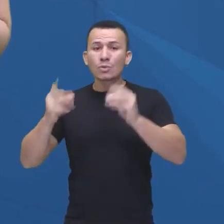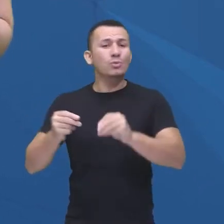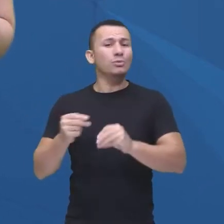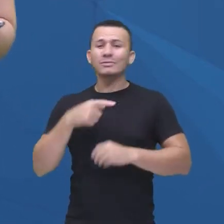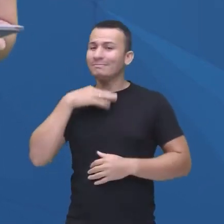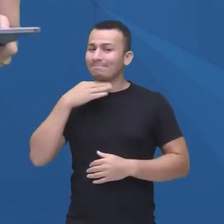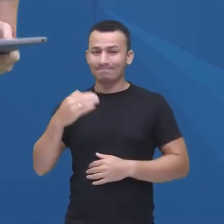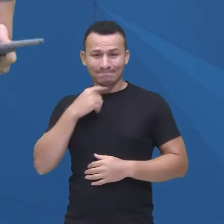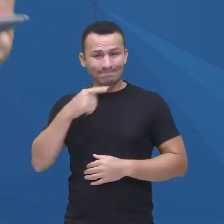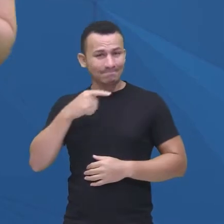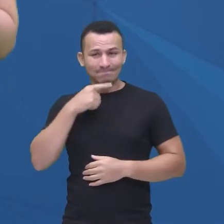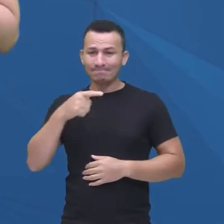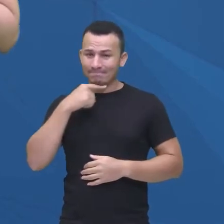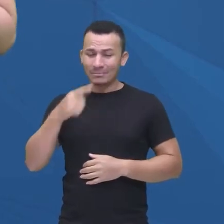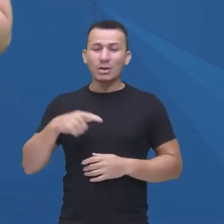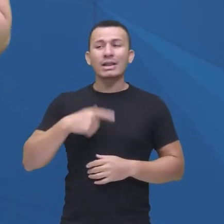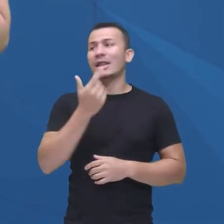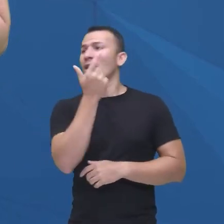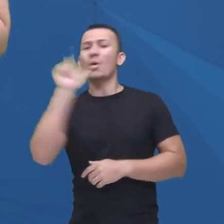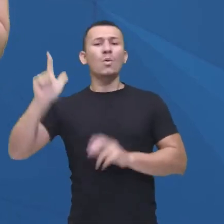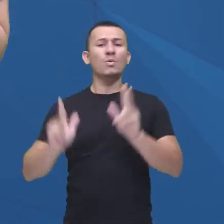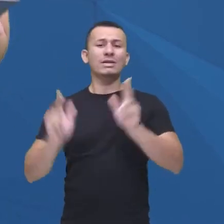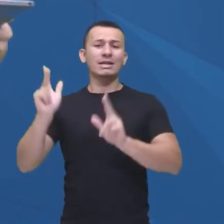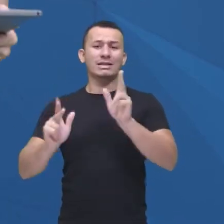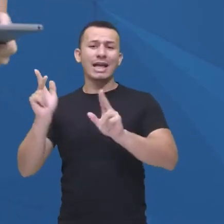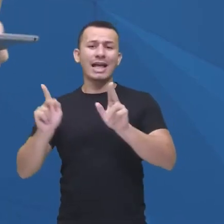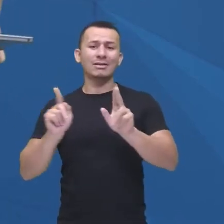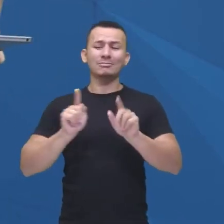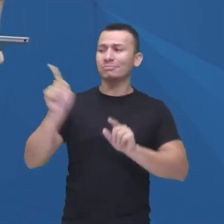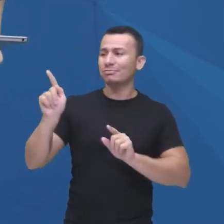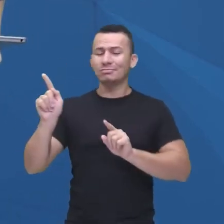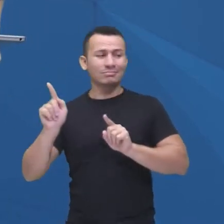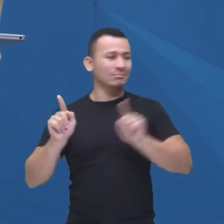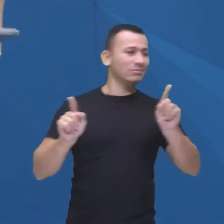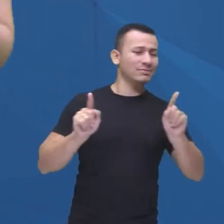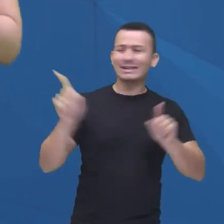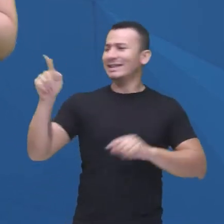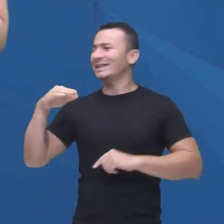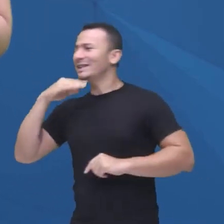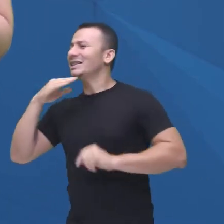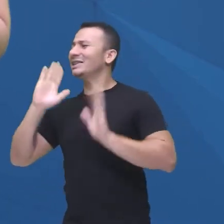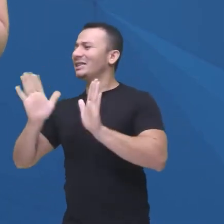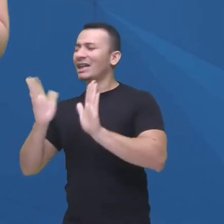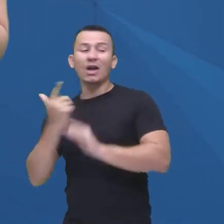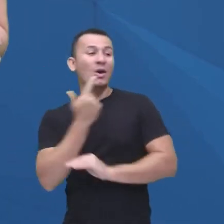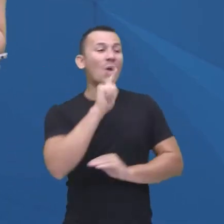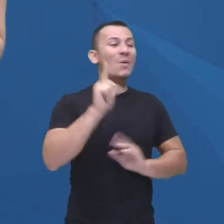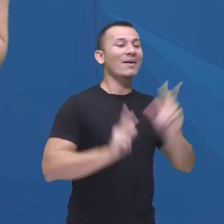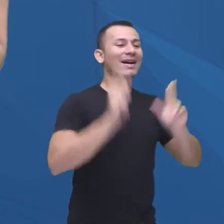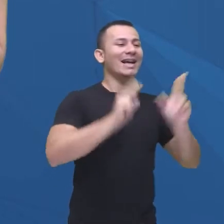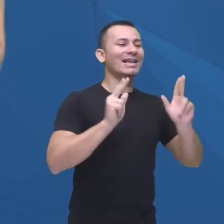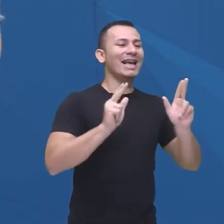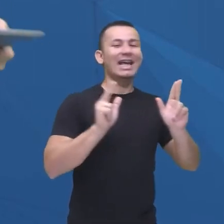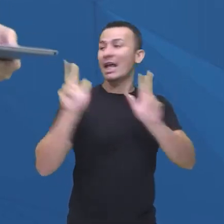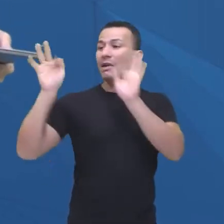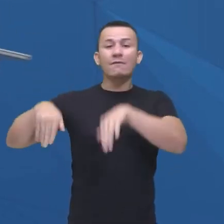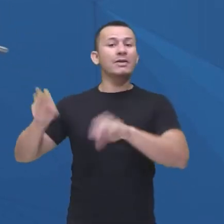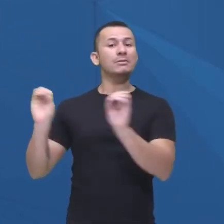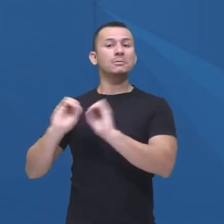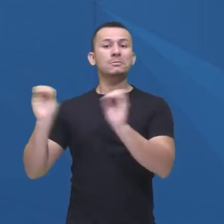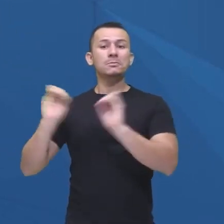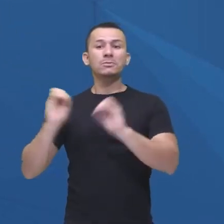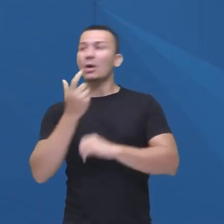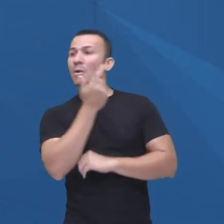ao mesmo tempo, acaba dando um pouquinho mais de atenção pra uma, enjoa da outra, não consegue terminar e às vezes a gente não sabe o